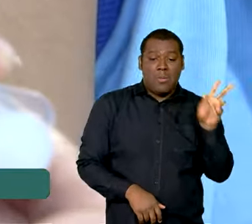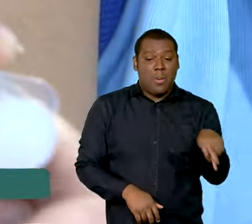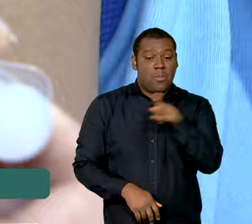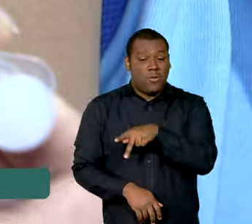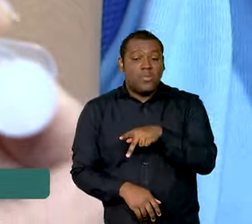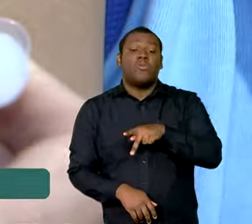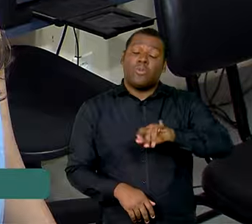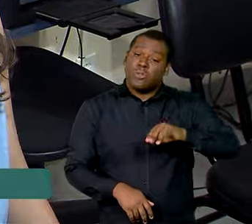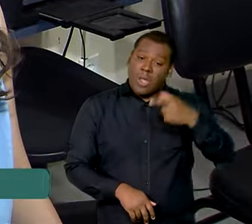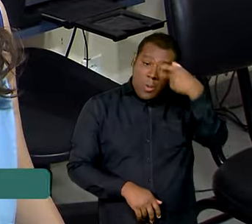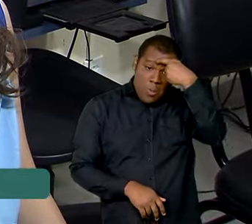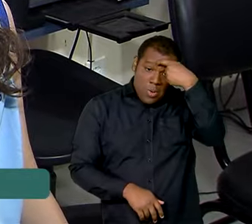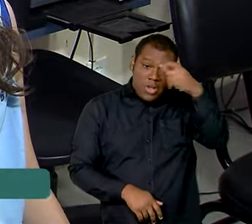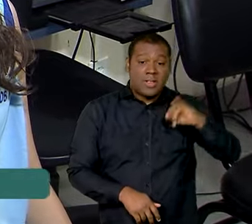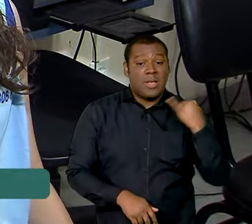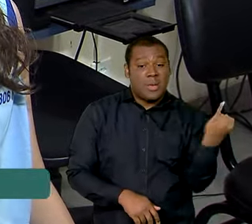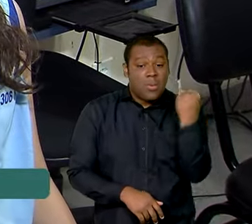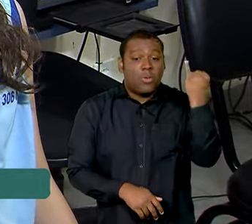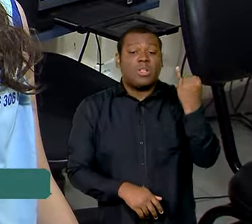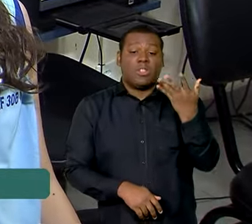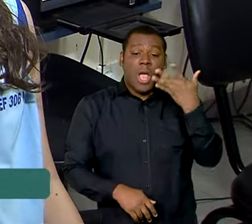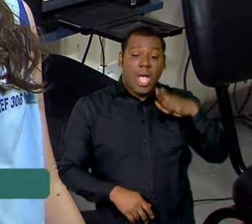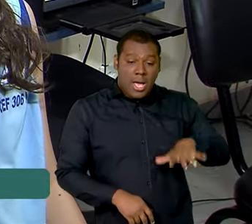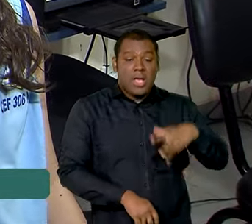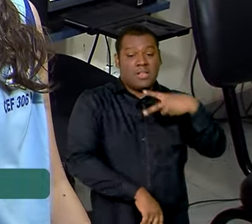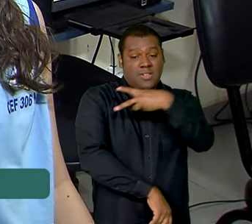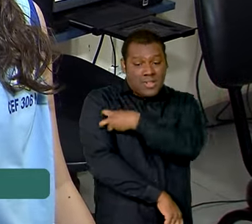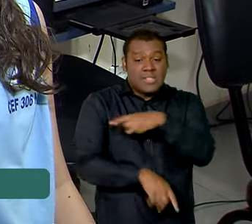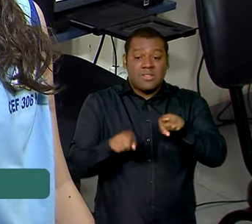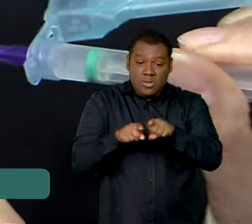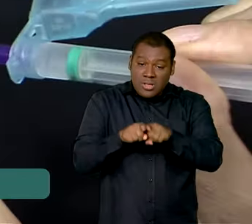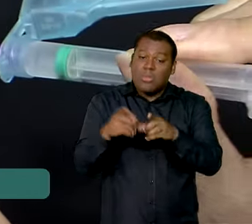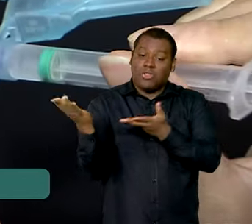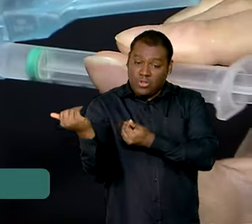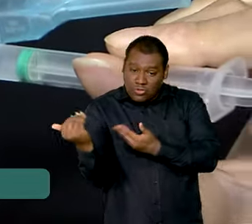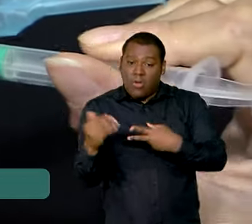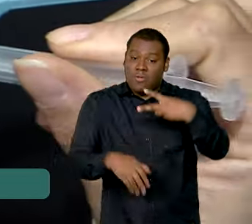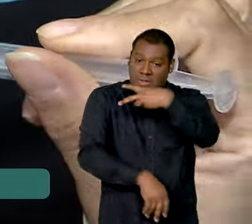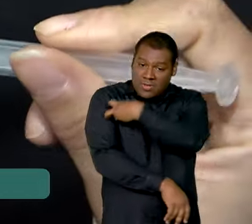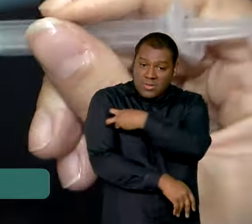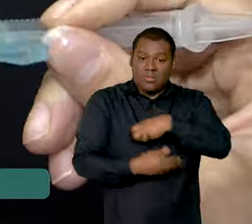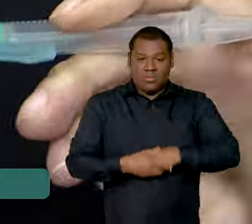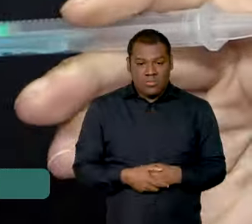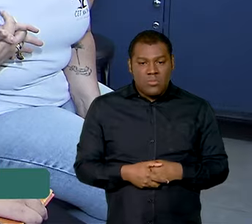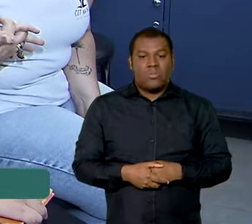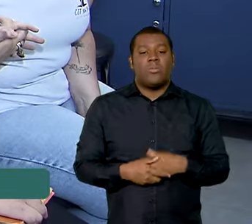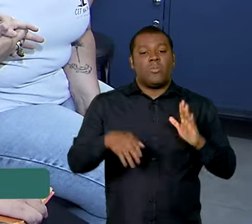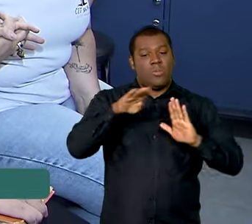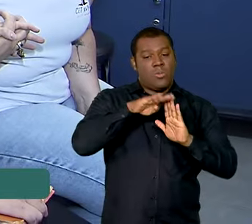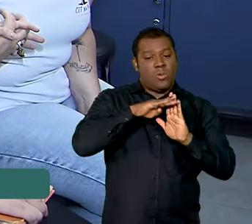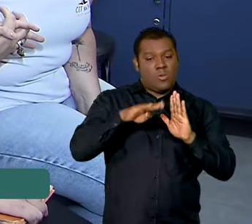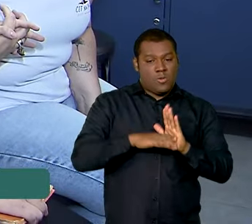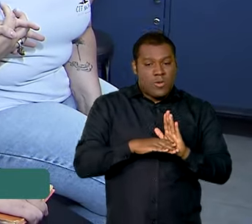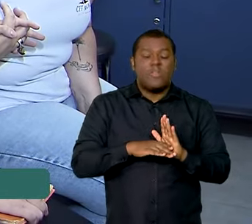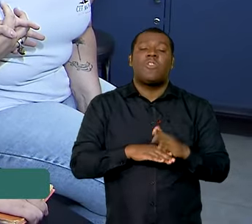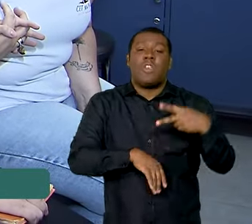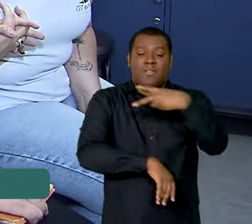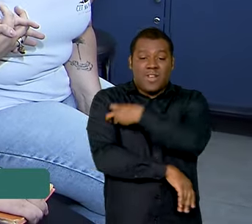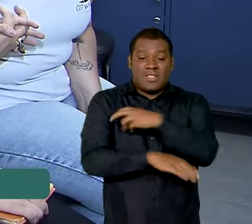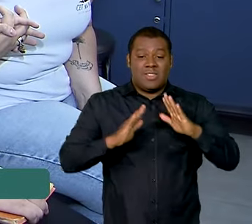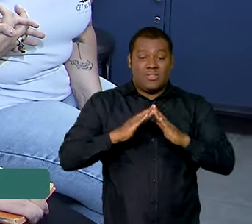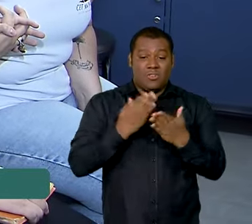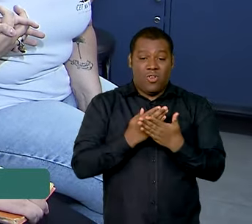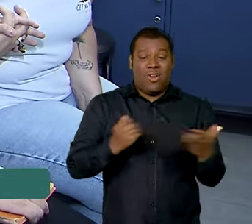sobre a importância da vacinação em crianças e adolescentes. O calendário da vacinação nas escolas segue até